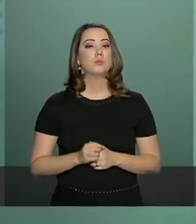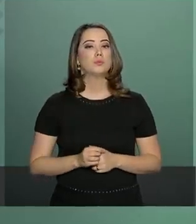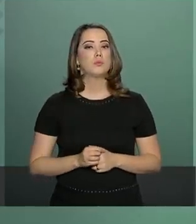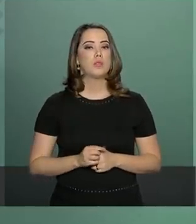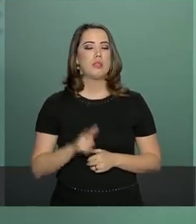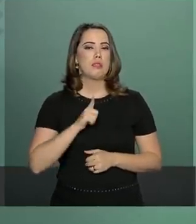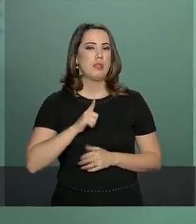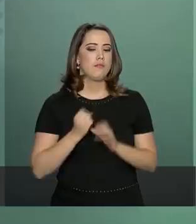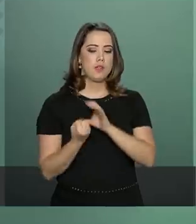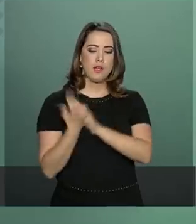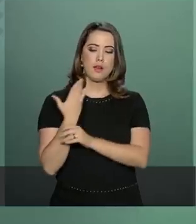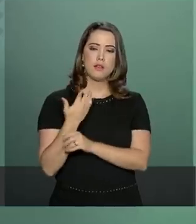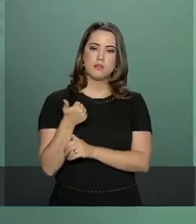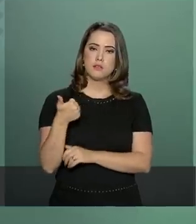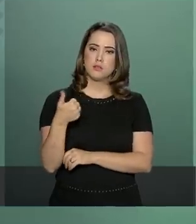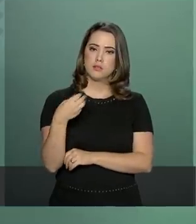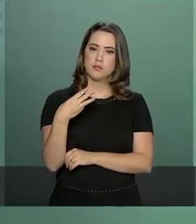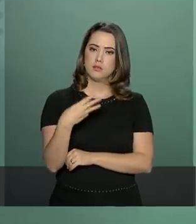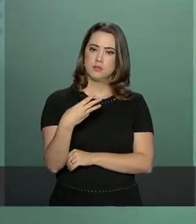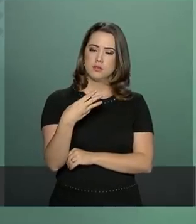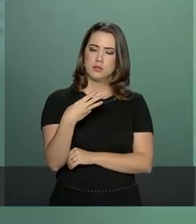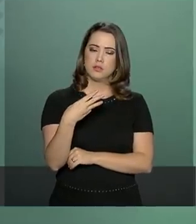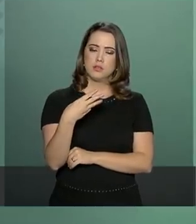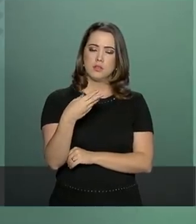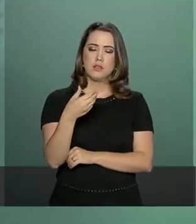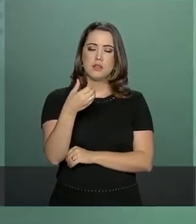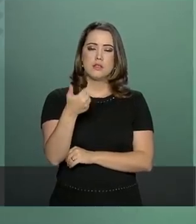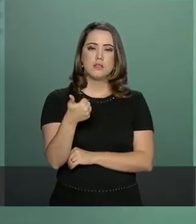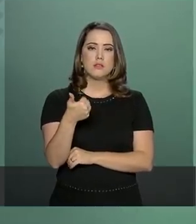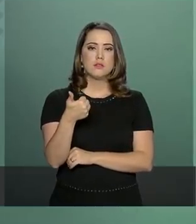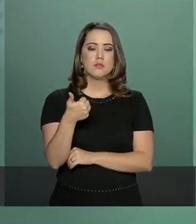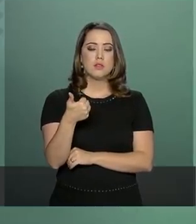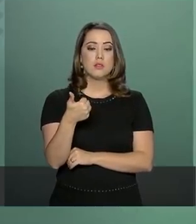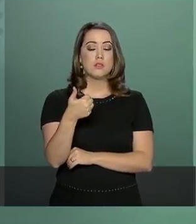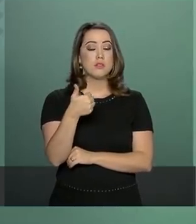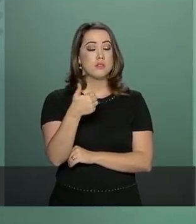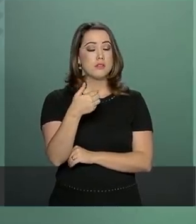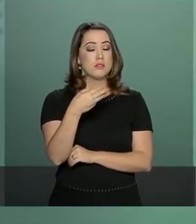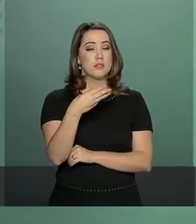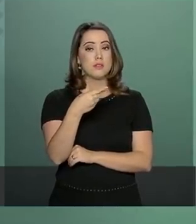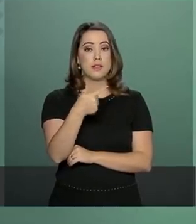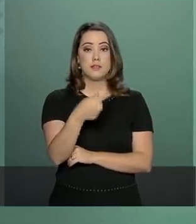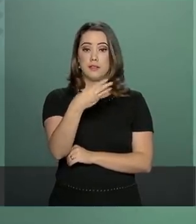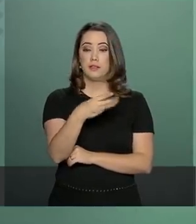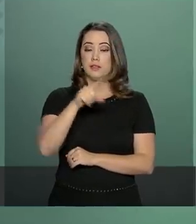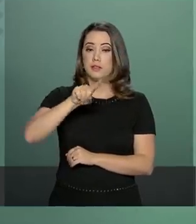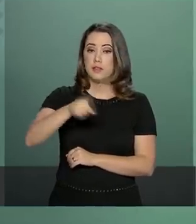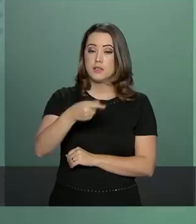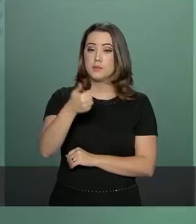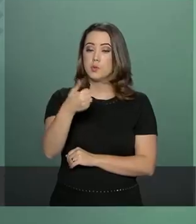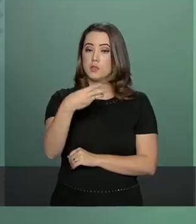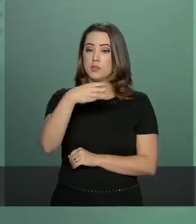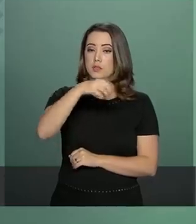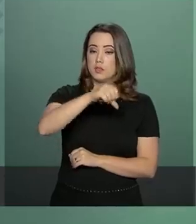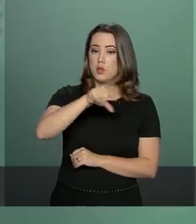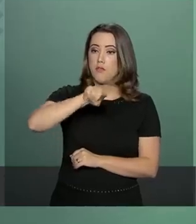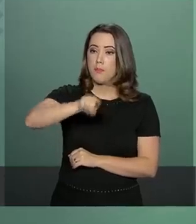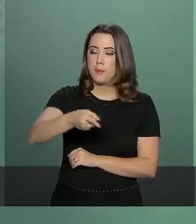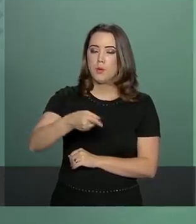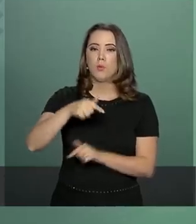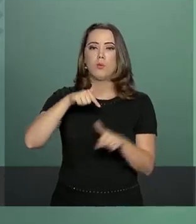gerou 173.139 postos de trabalho em fevereiro.